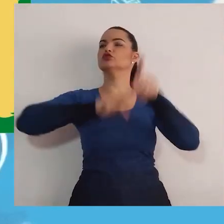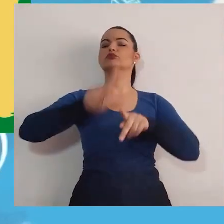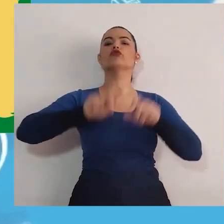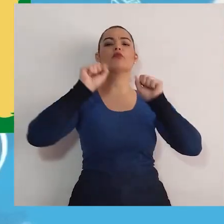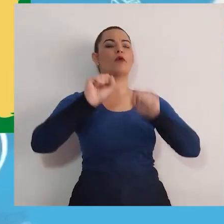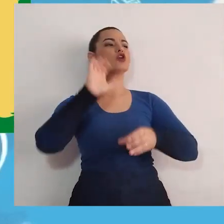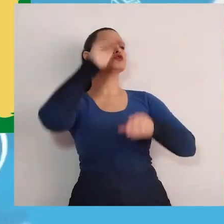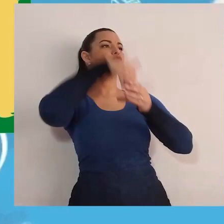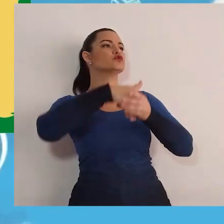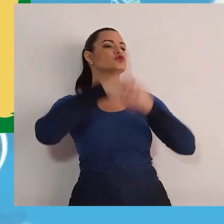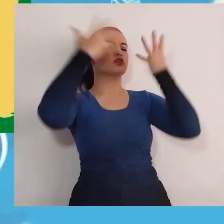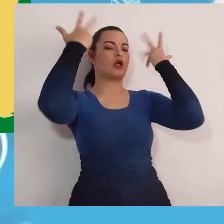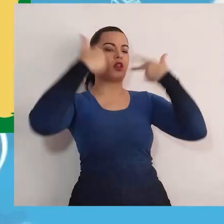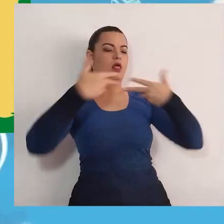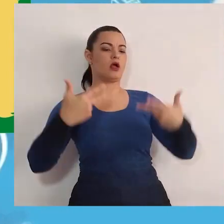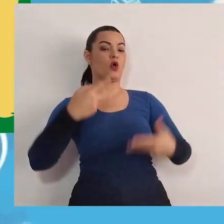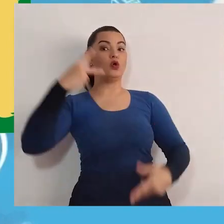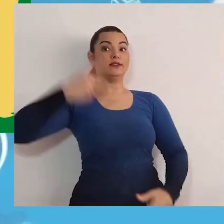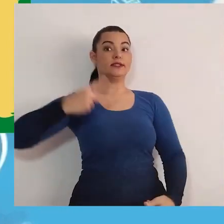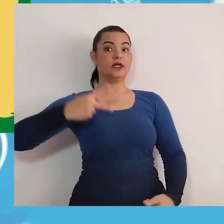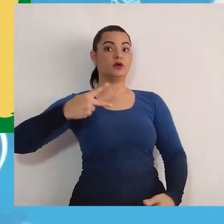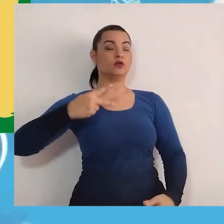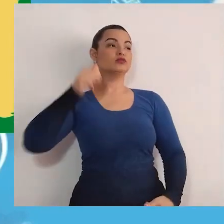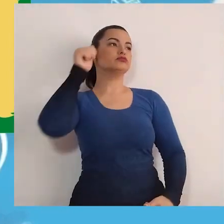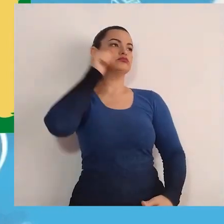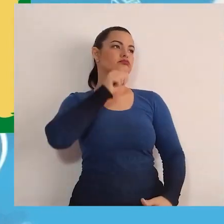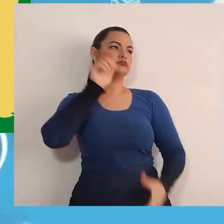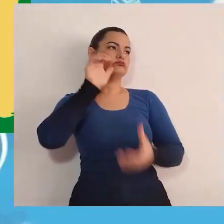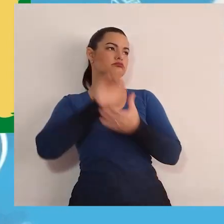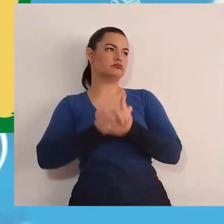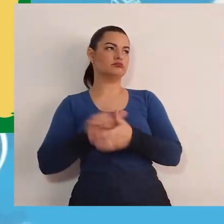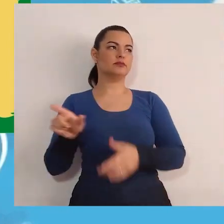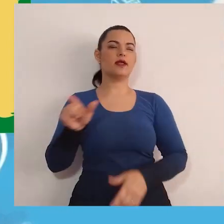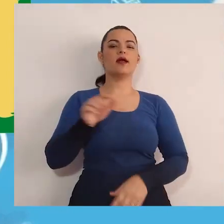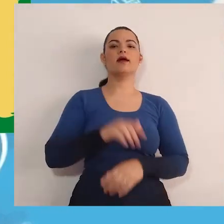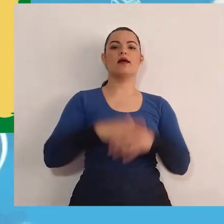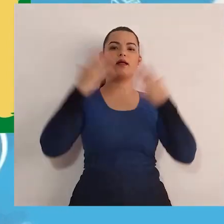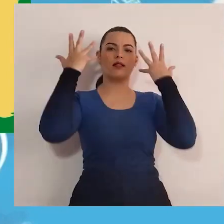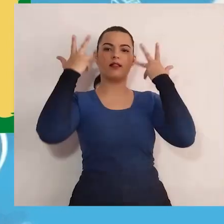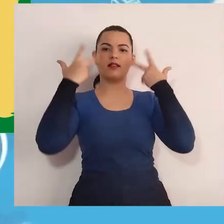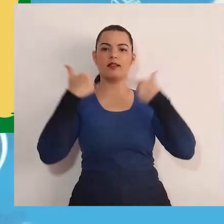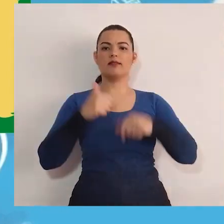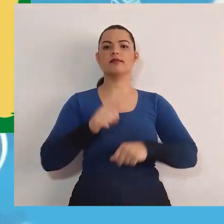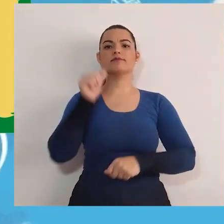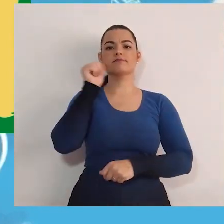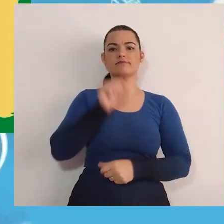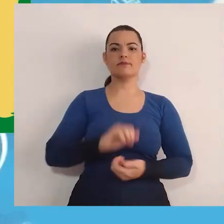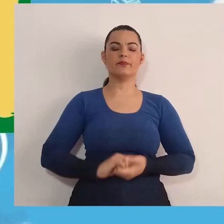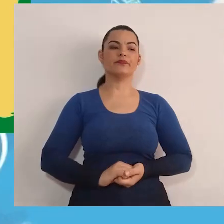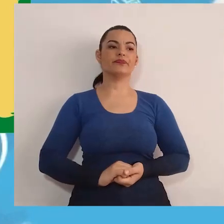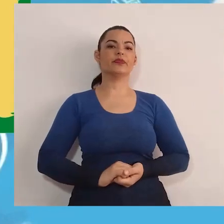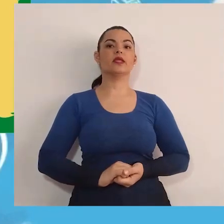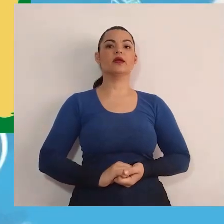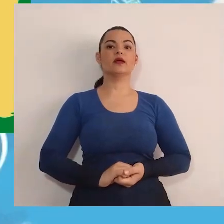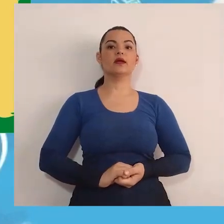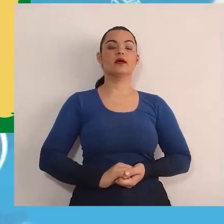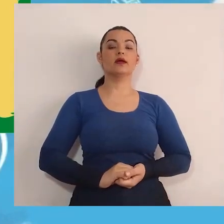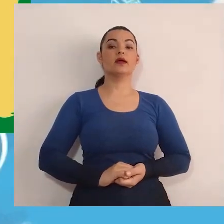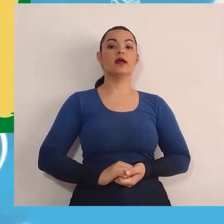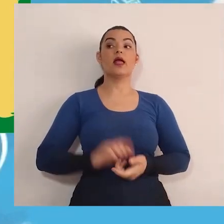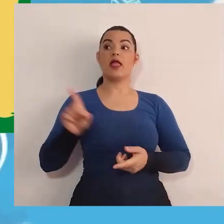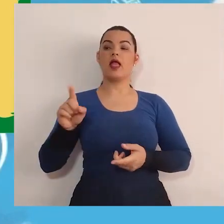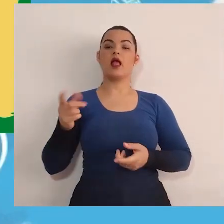Vote leão! Vice leoa! Número 1! E a campanha do leão foi a seguinte.